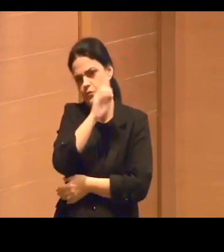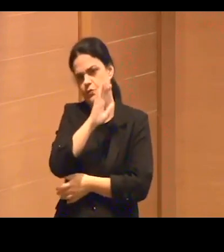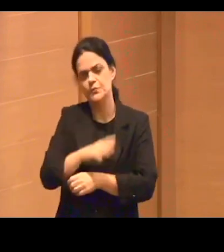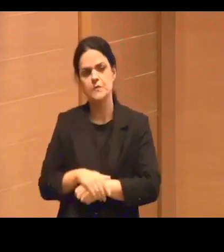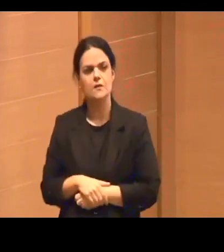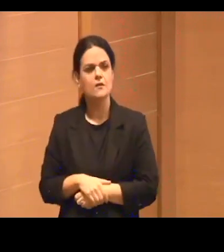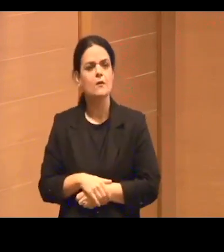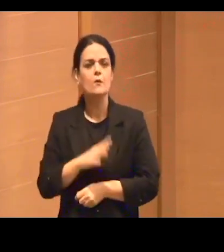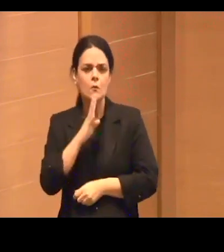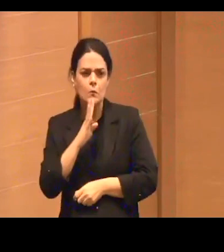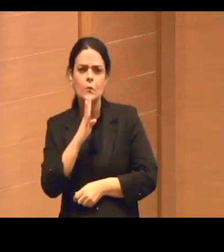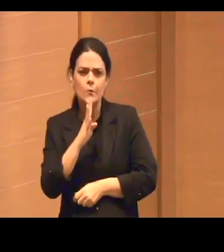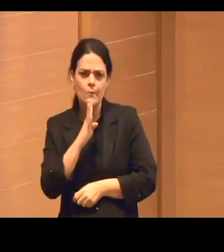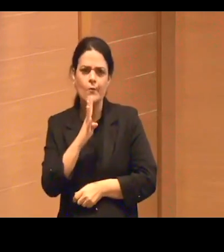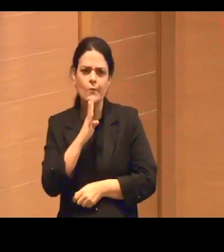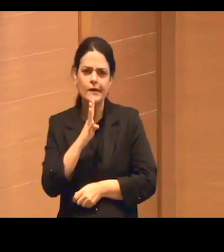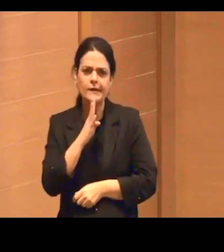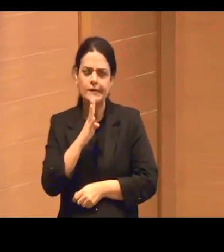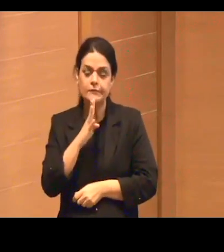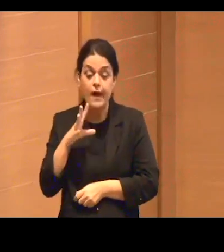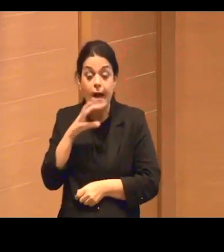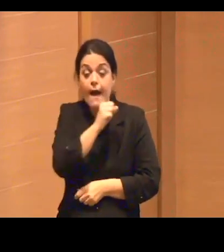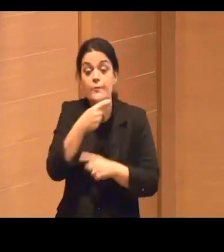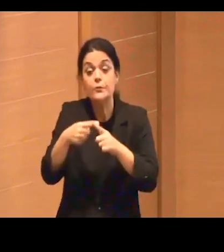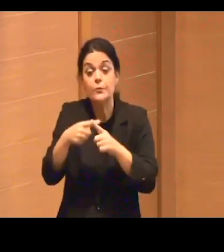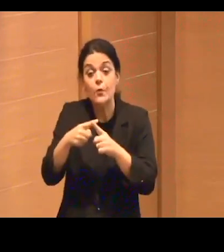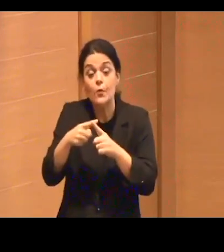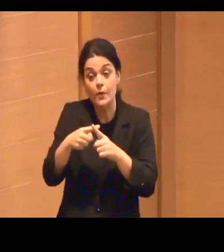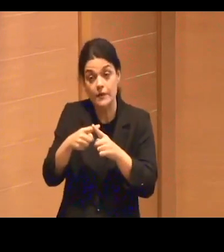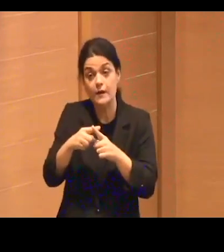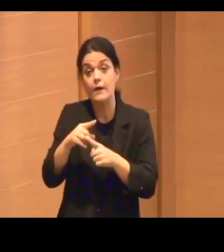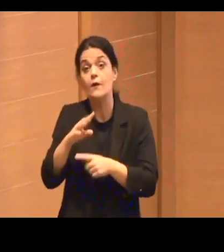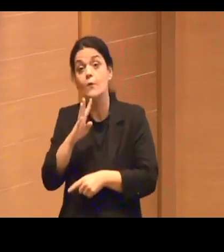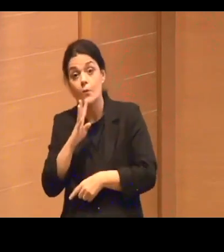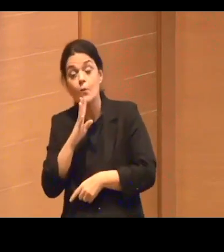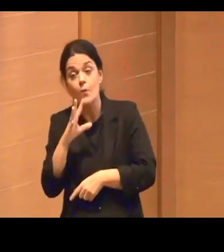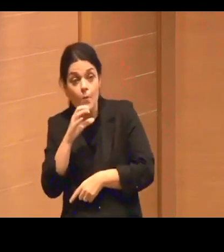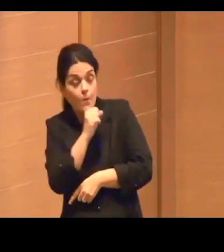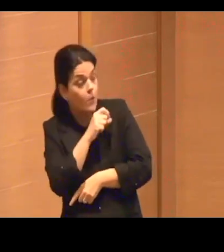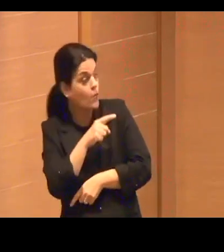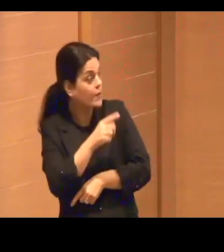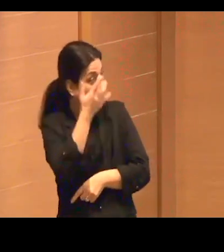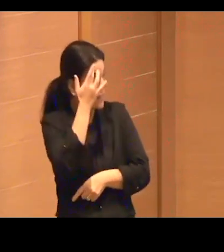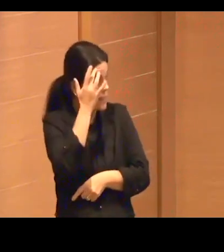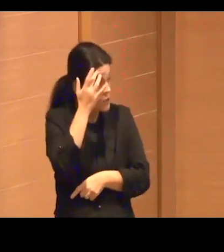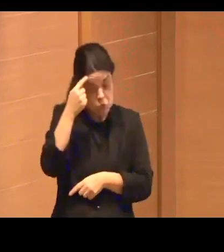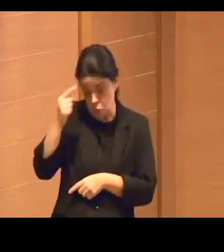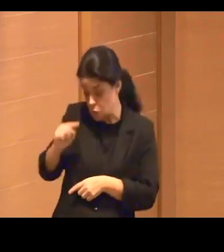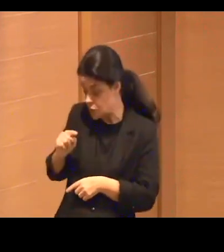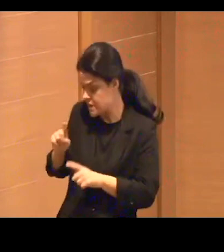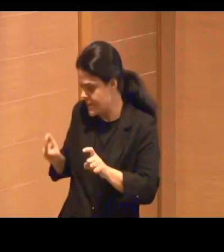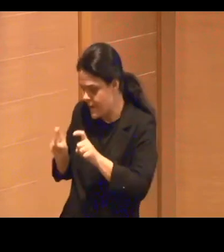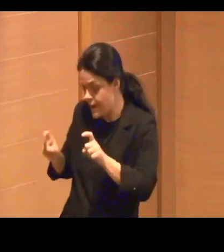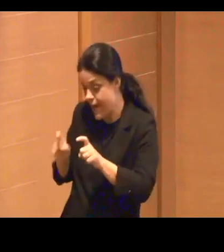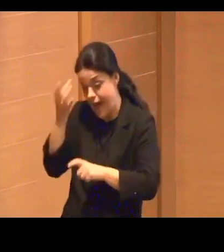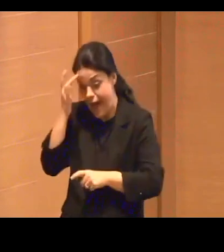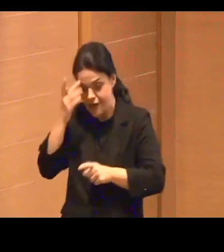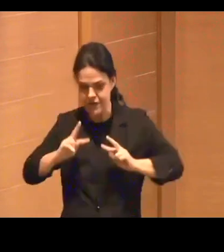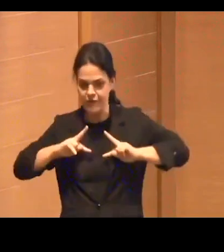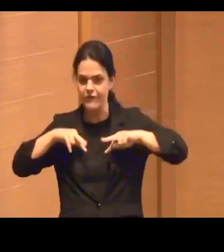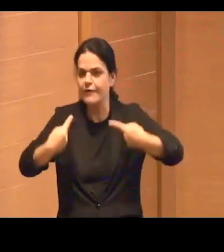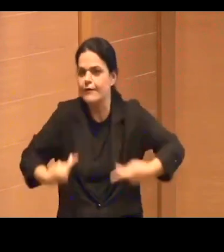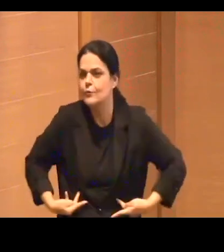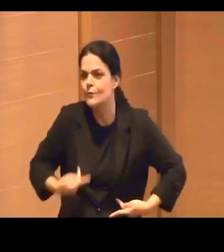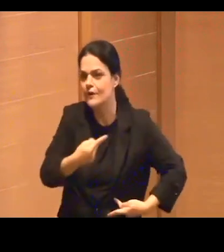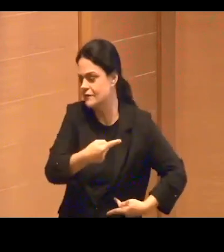eu conheço um pouquinho... Não sabia que ele era da computação. Eu achava que você era mais da área das humanas. Ele me